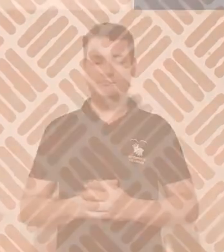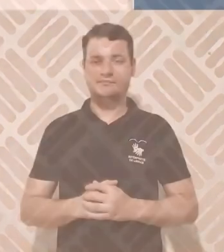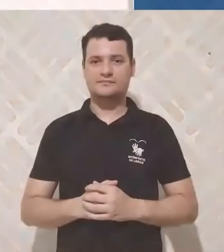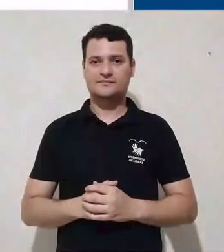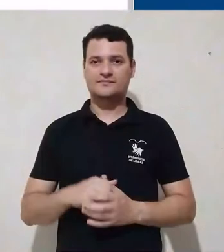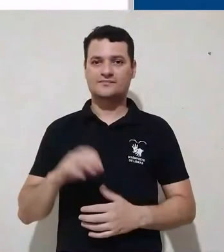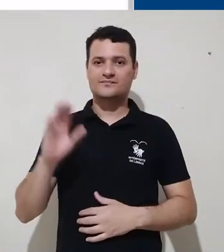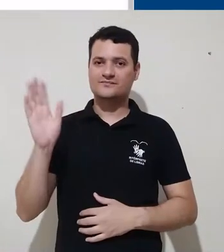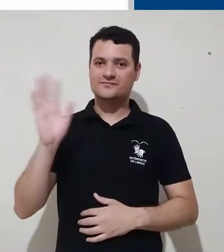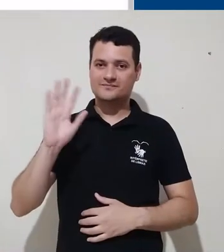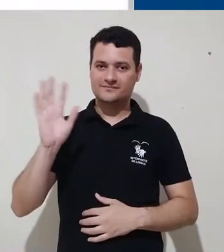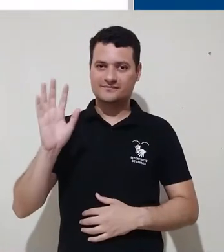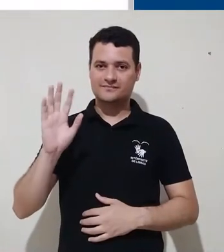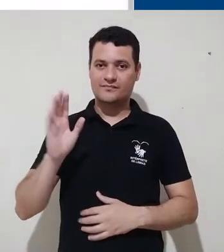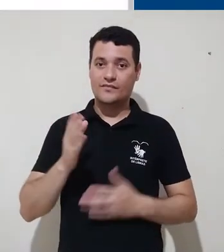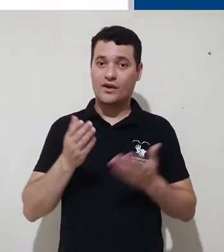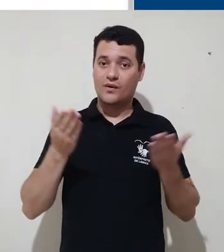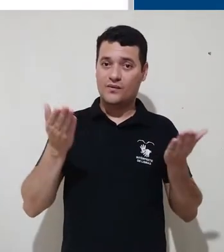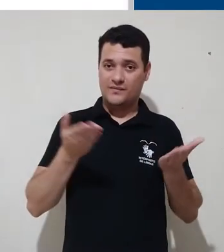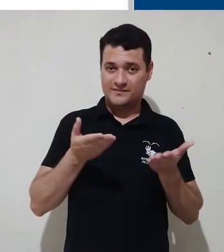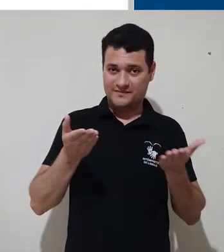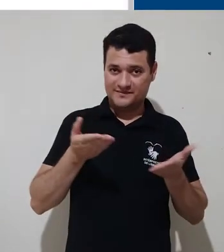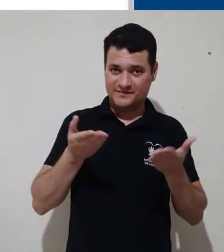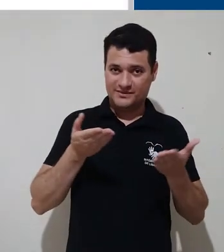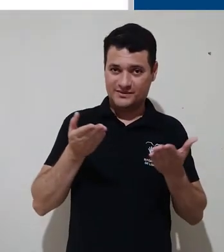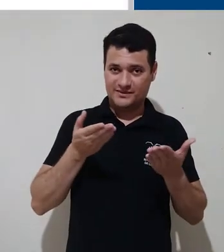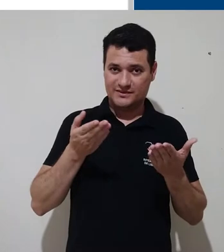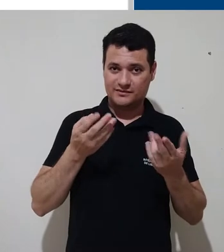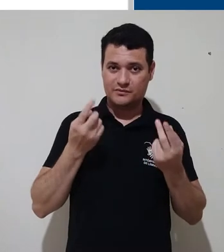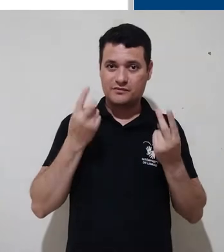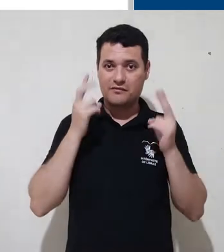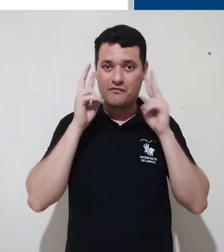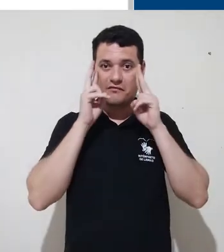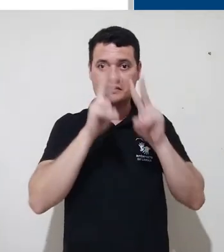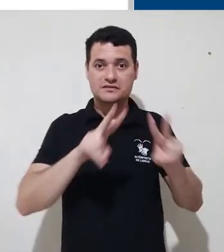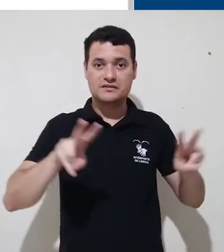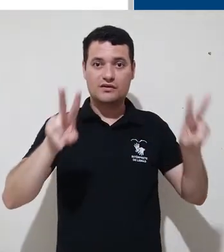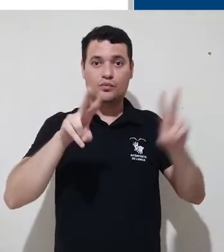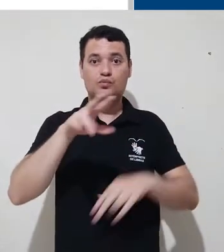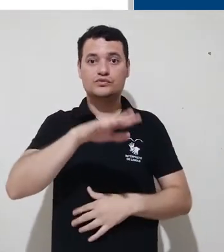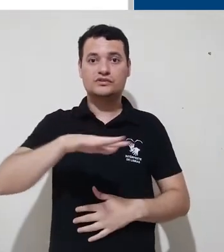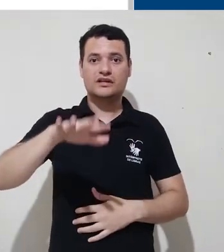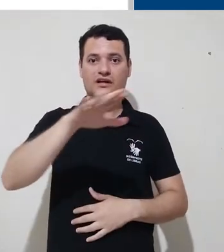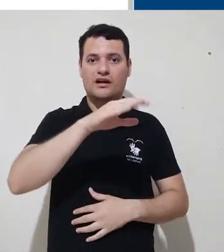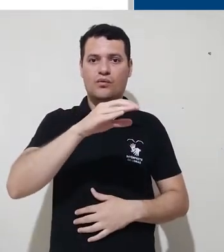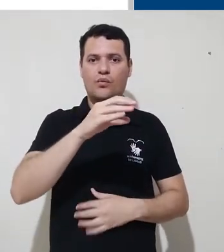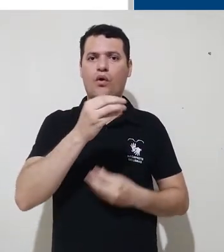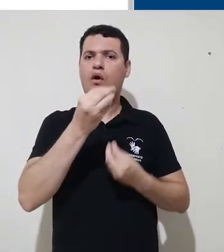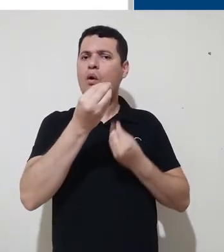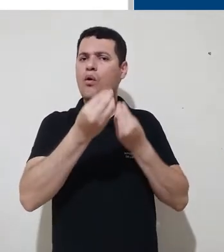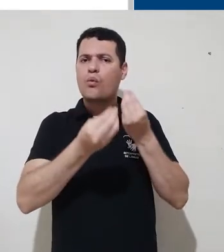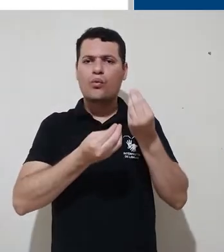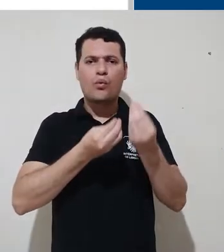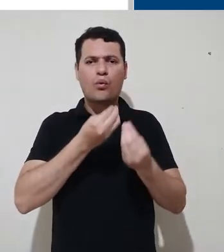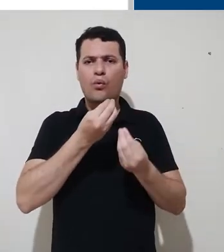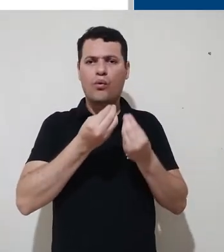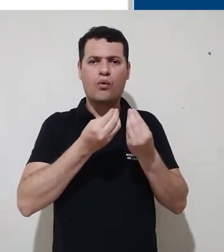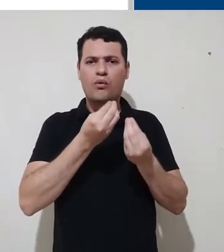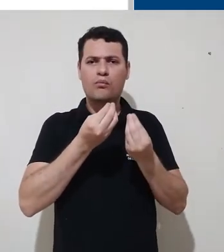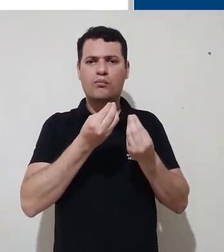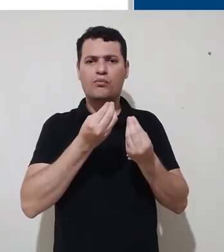Olá, hoje faremos uma visão geral dos elementos que são